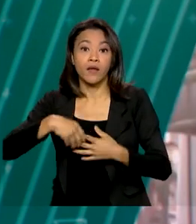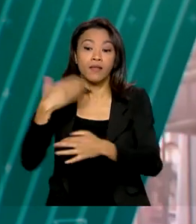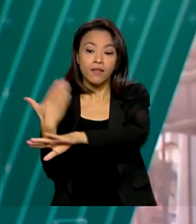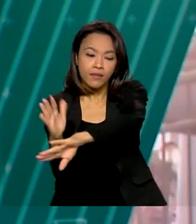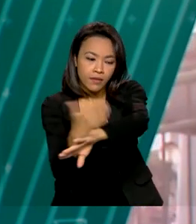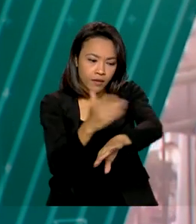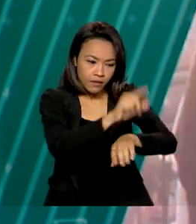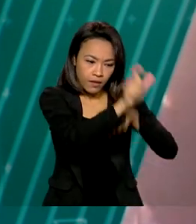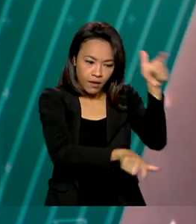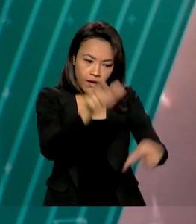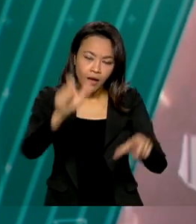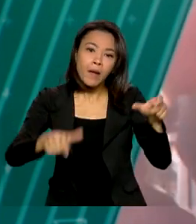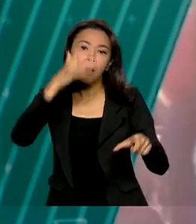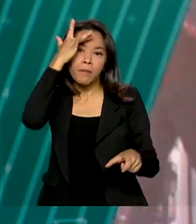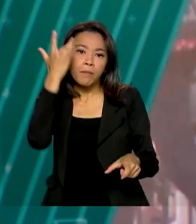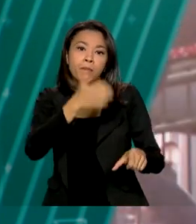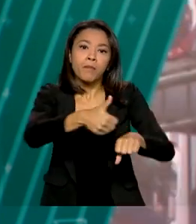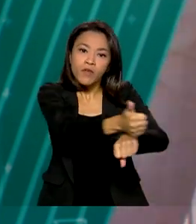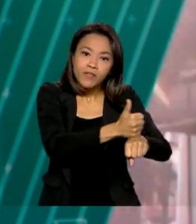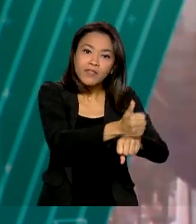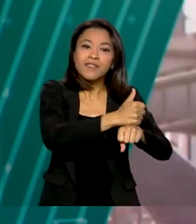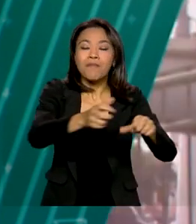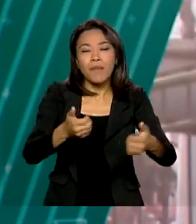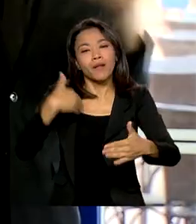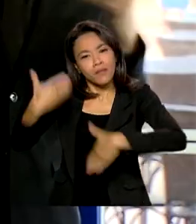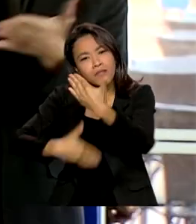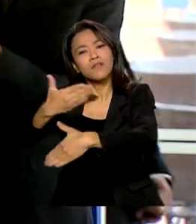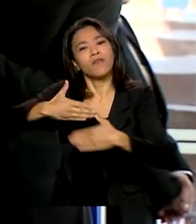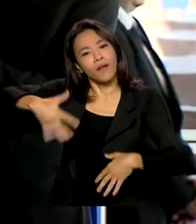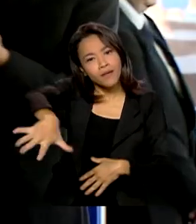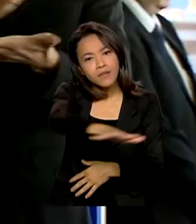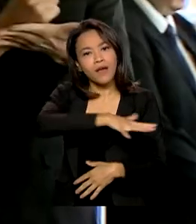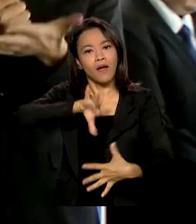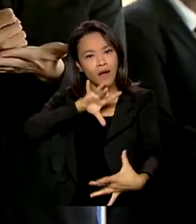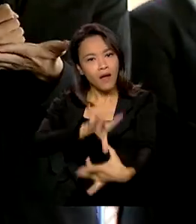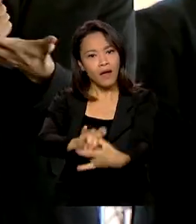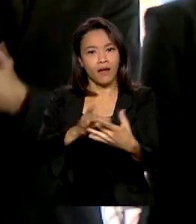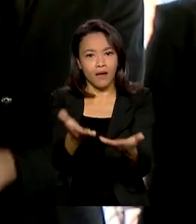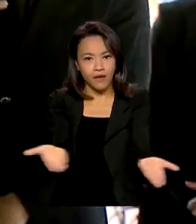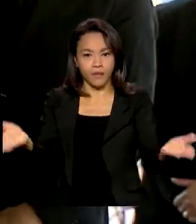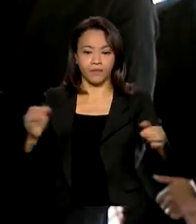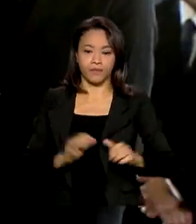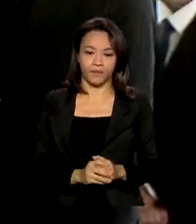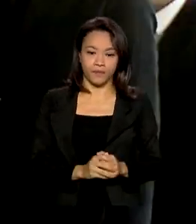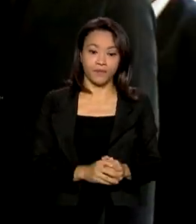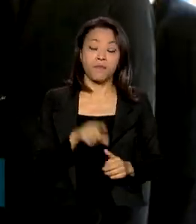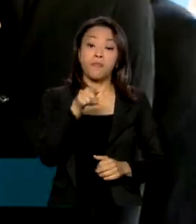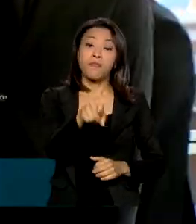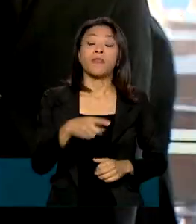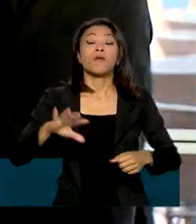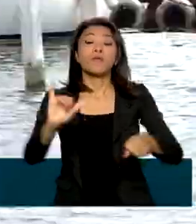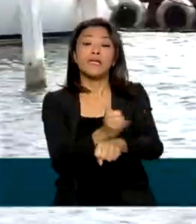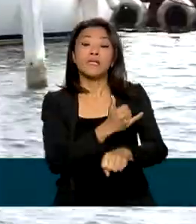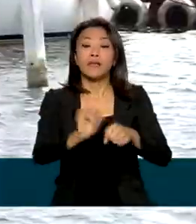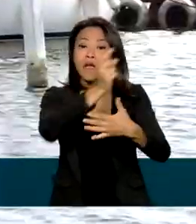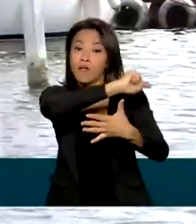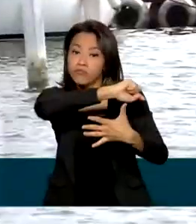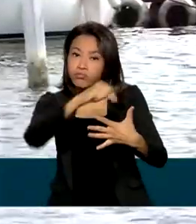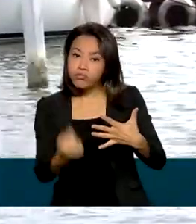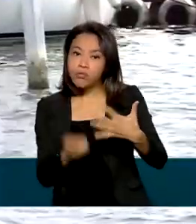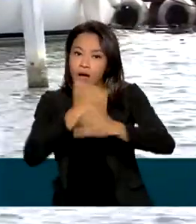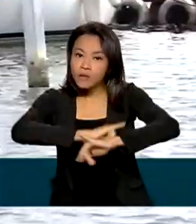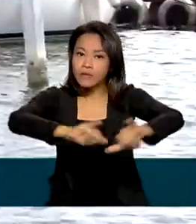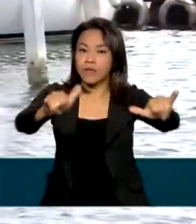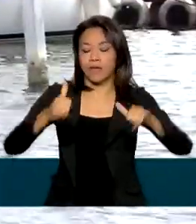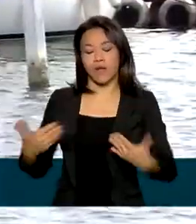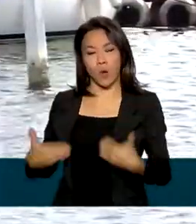turistas e desenvolver esse nicho de mercado. Uma das medidas anunciadas pelo Ministério do Turismo é a isenção